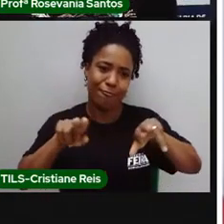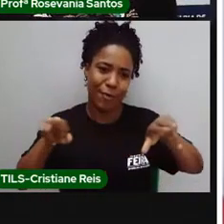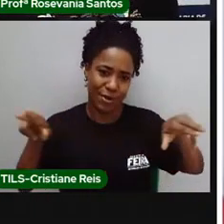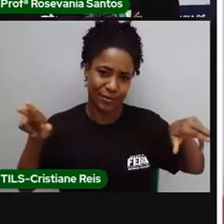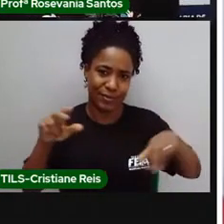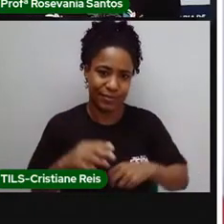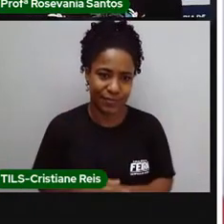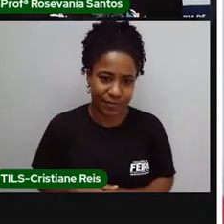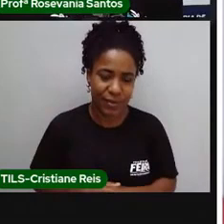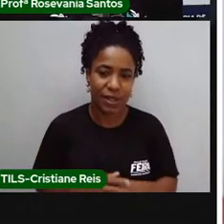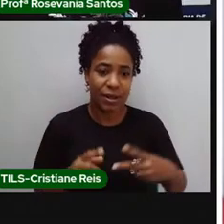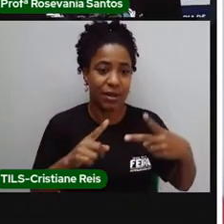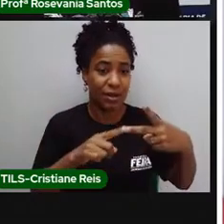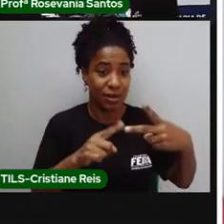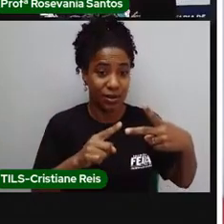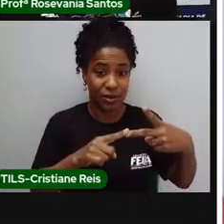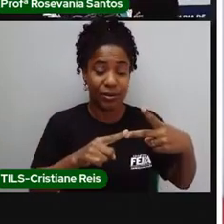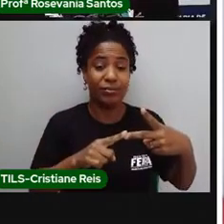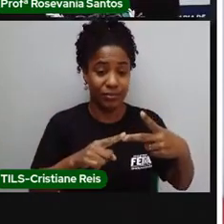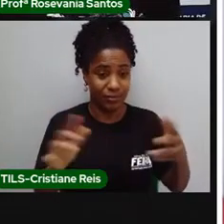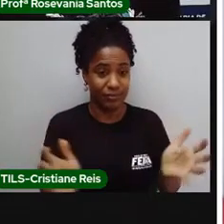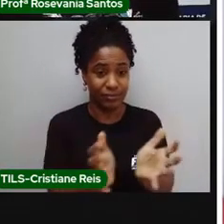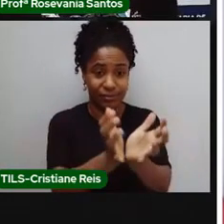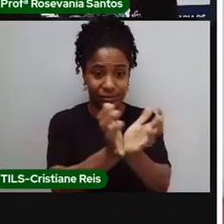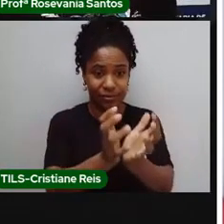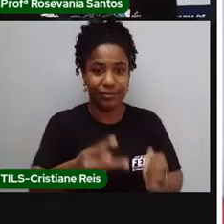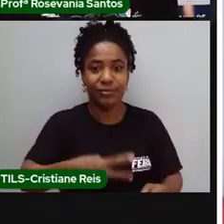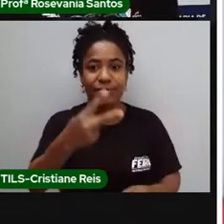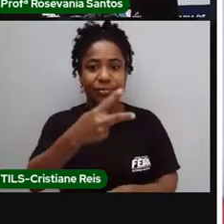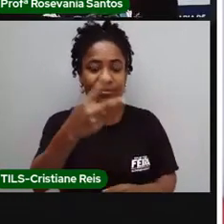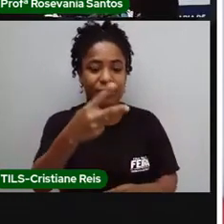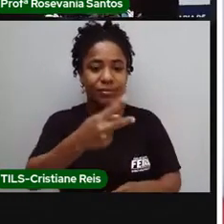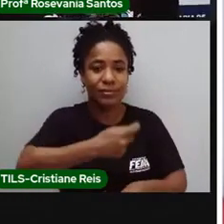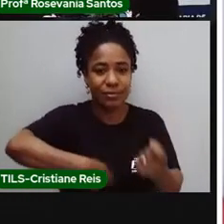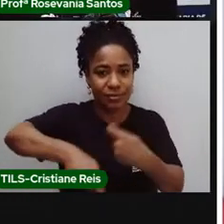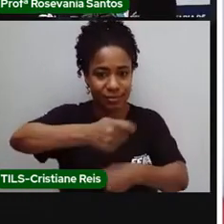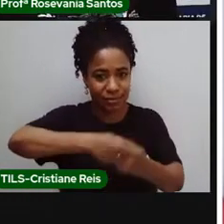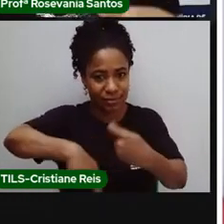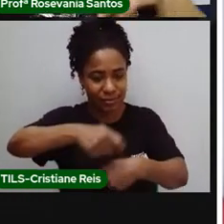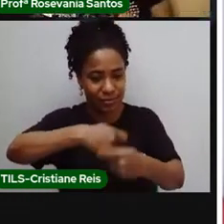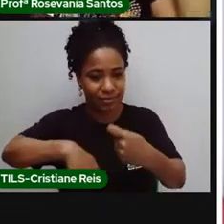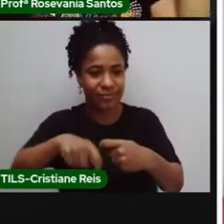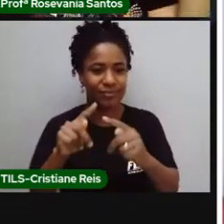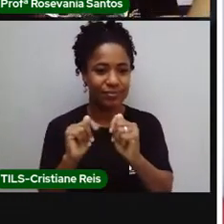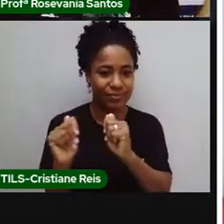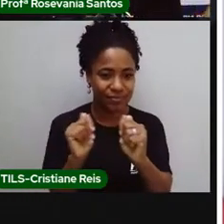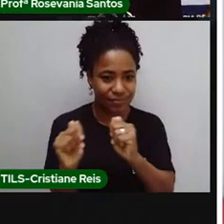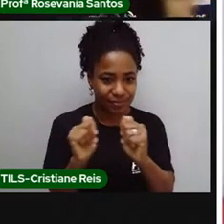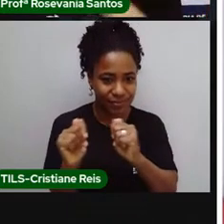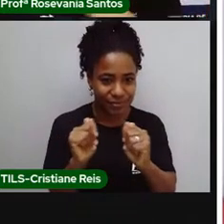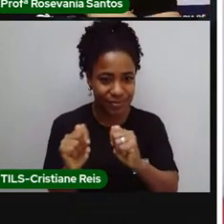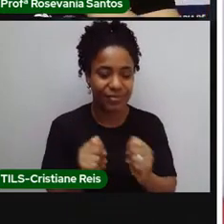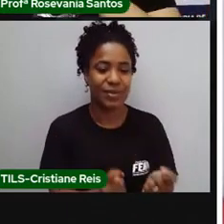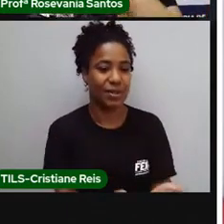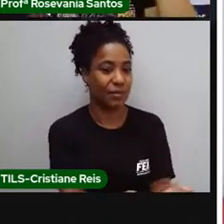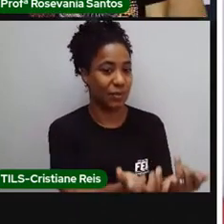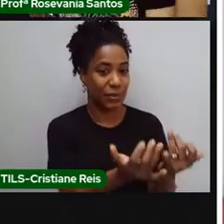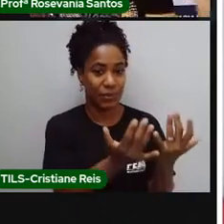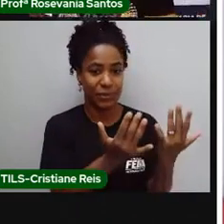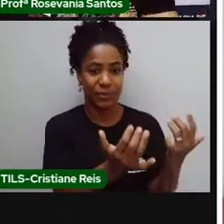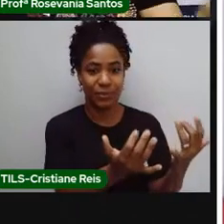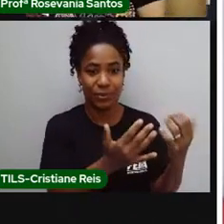secundário, é o setor da economia que transforma matérias-primas produzidas pelo setor primário, ou seja, aí eu produzi lá no setor primário,